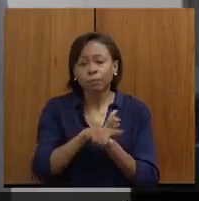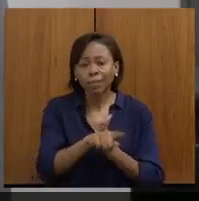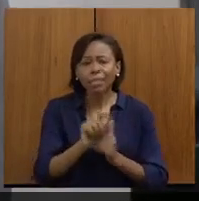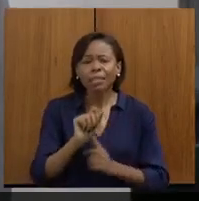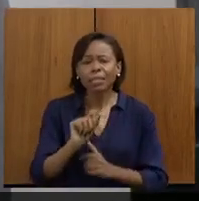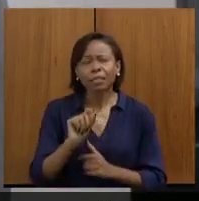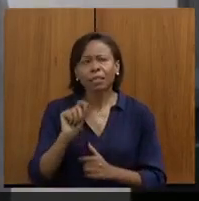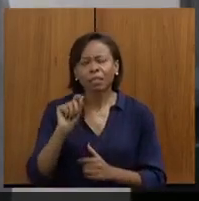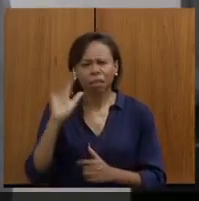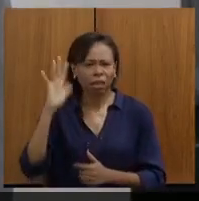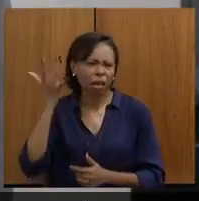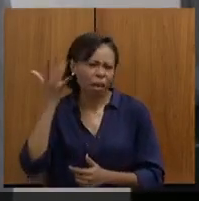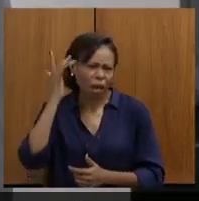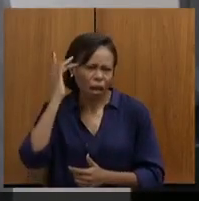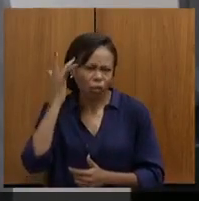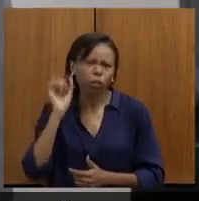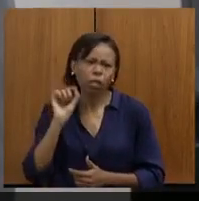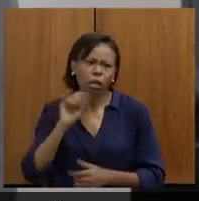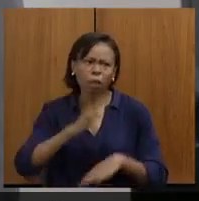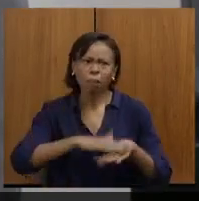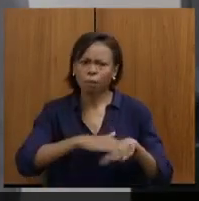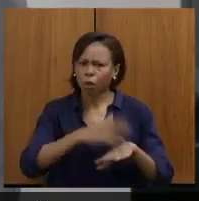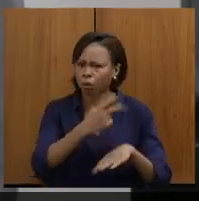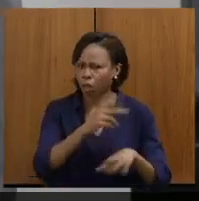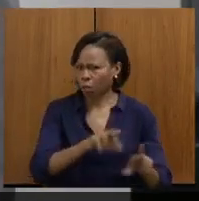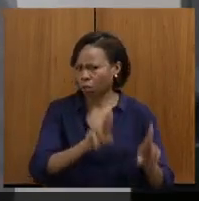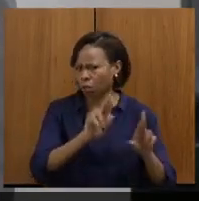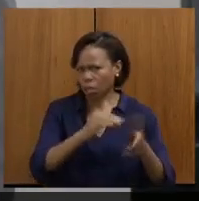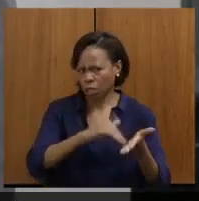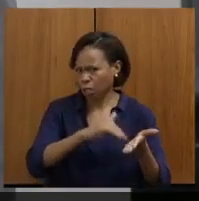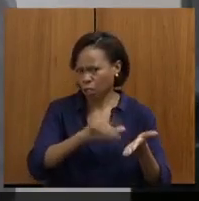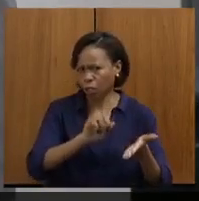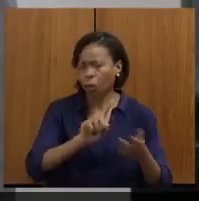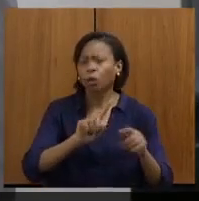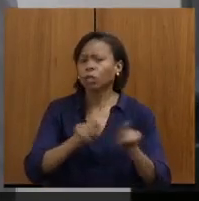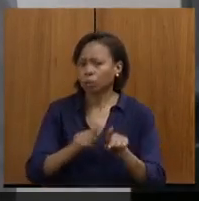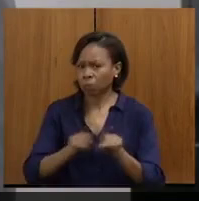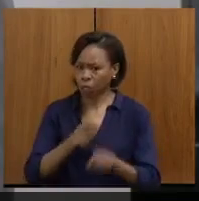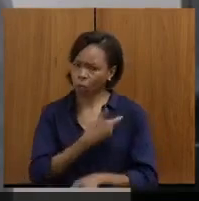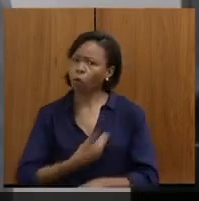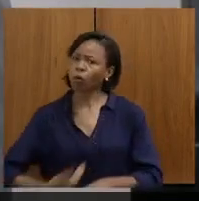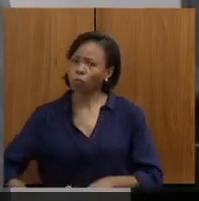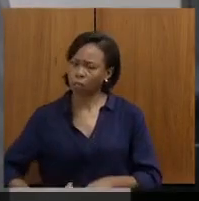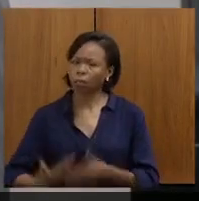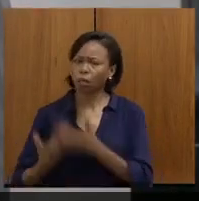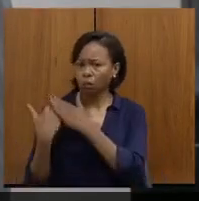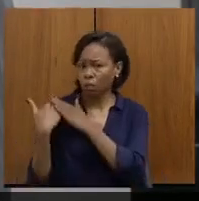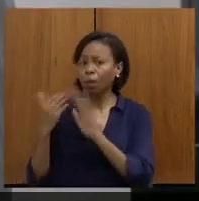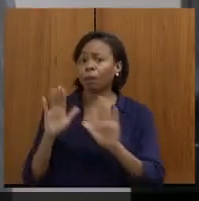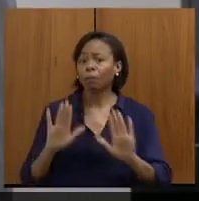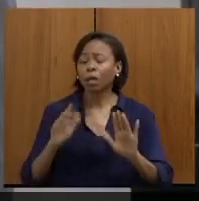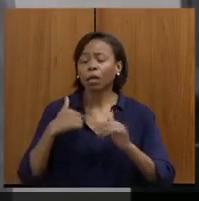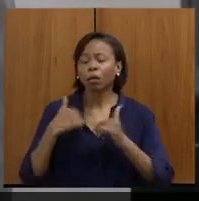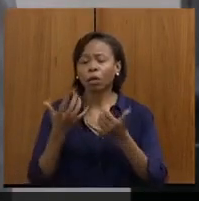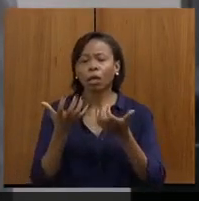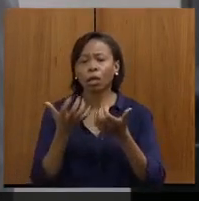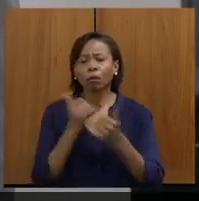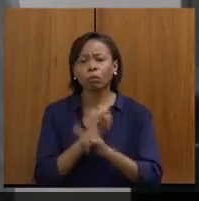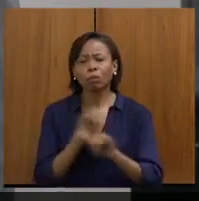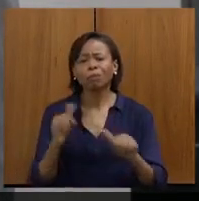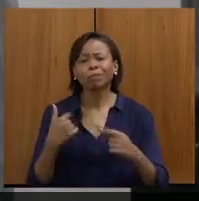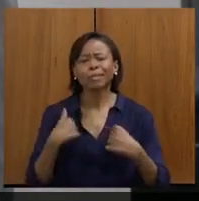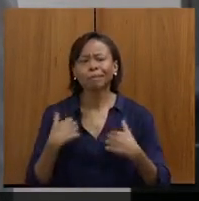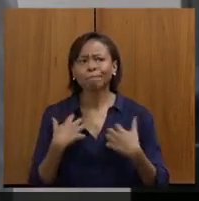eu creio que isso não é uma questão só do secretário, é uma questão de governo, mas eu queria só compartilhar isso que me